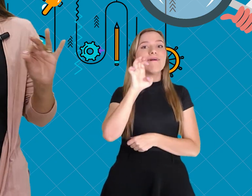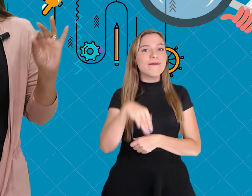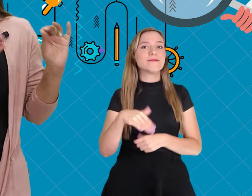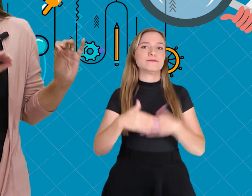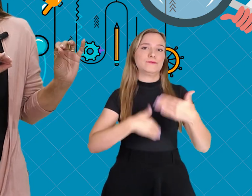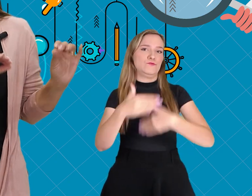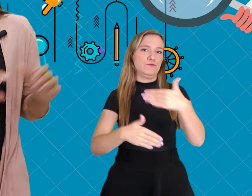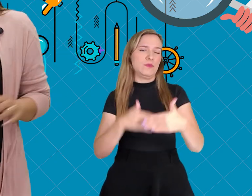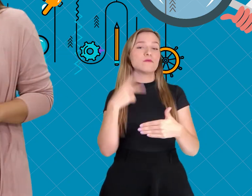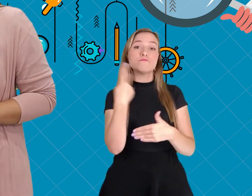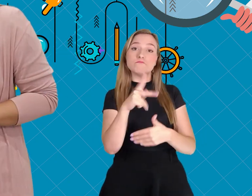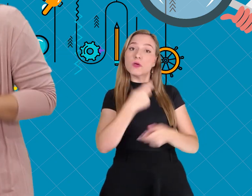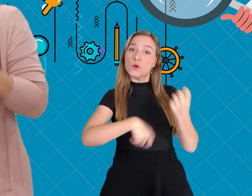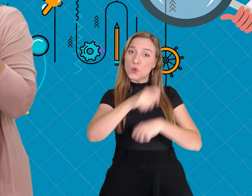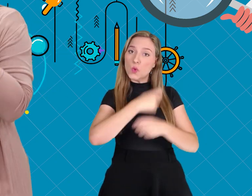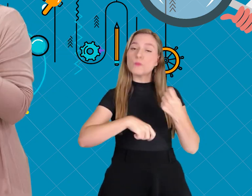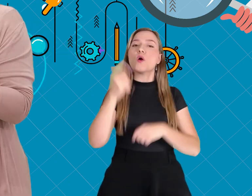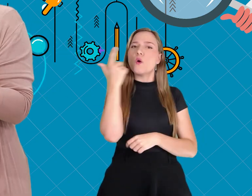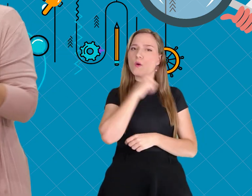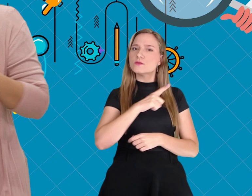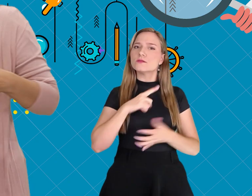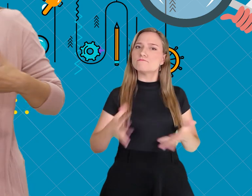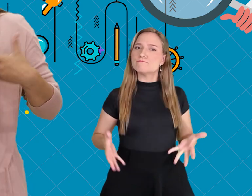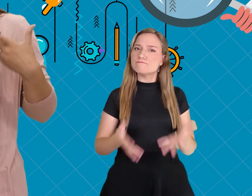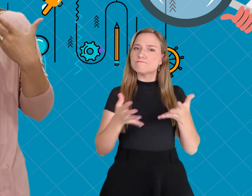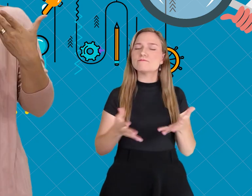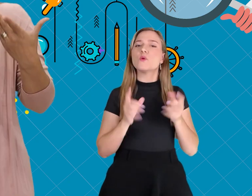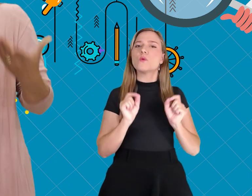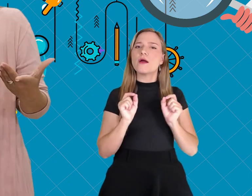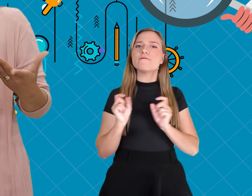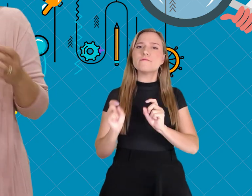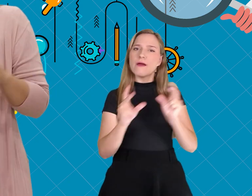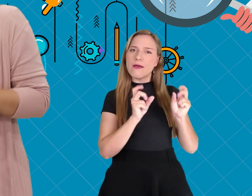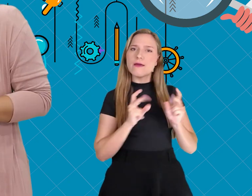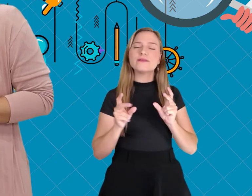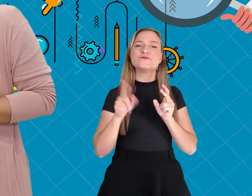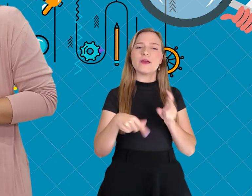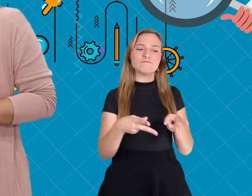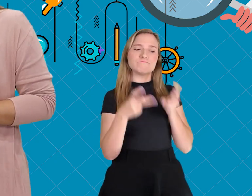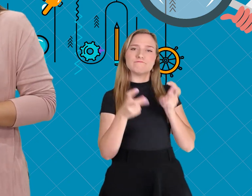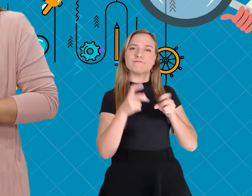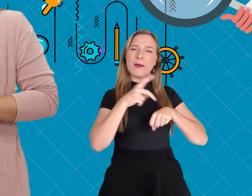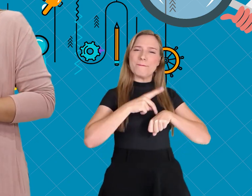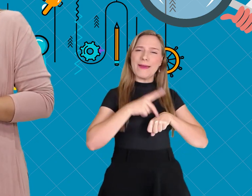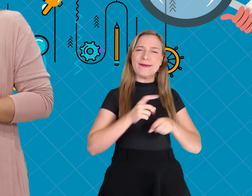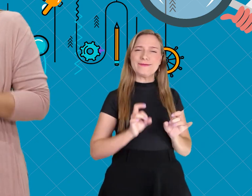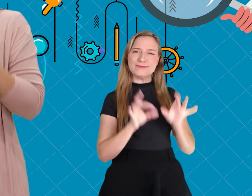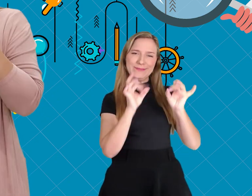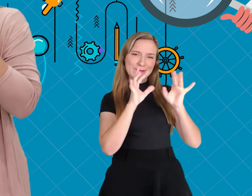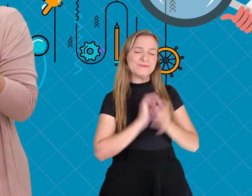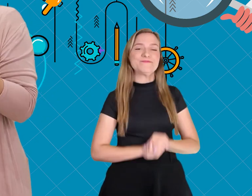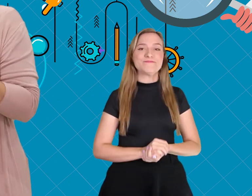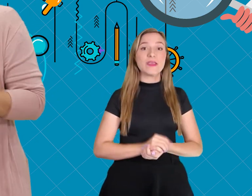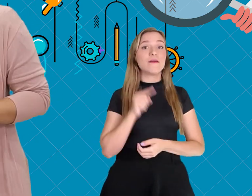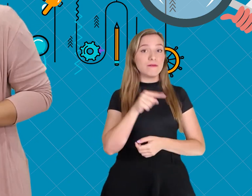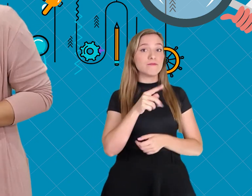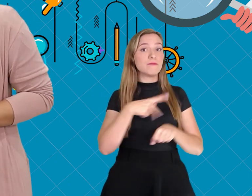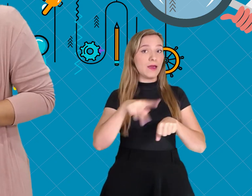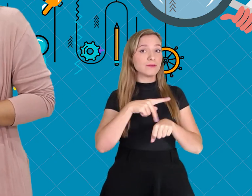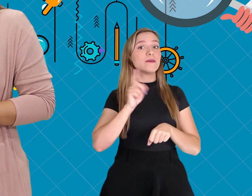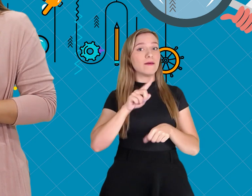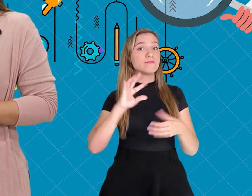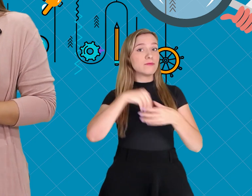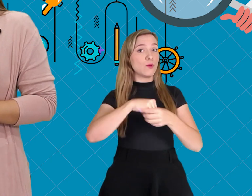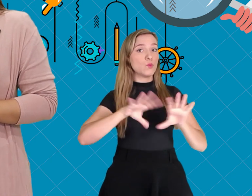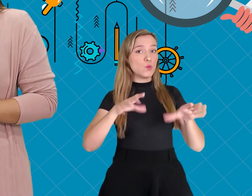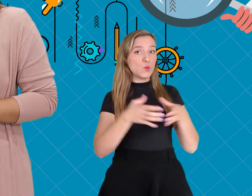desenvolvimento, com a sua economia impulsionada pela produção mineral. O país faz